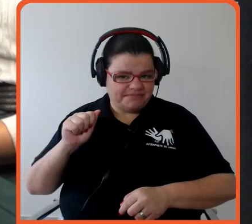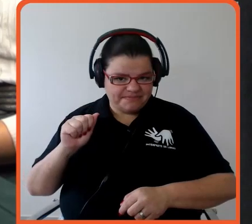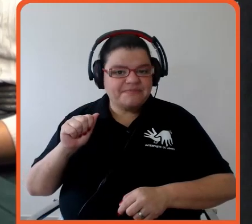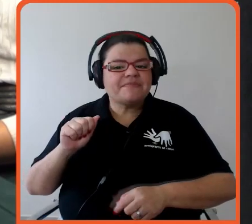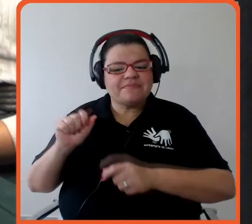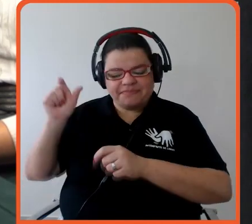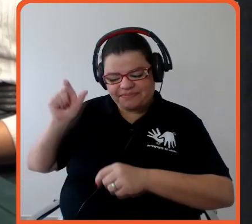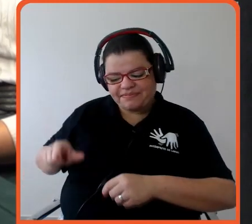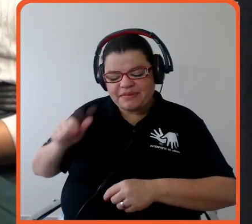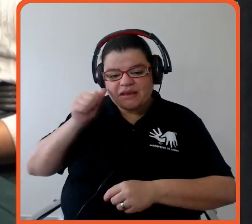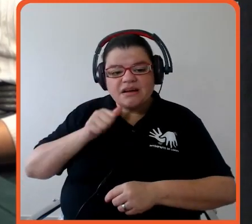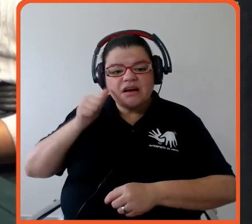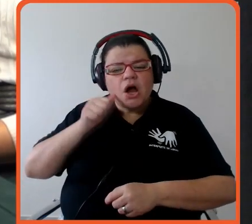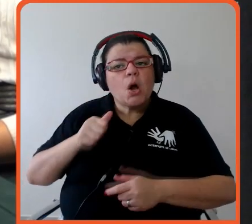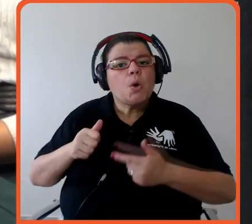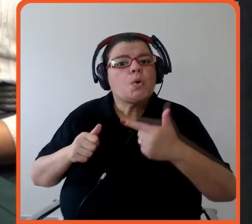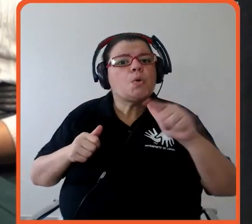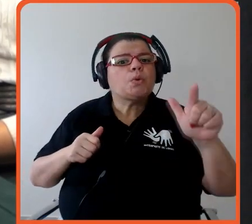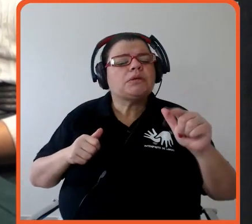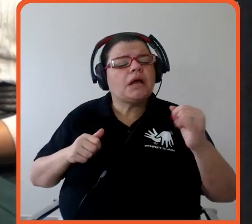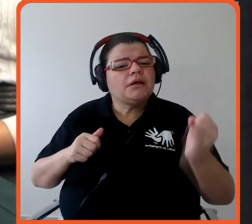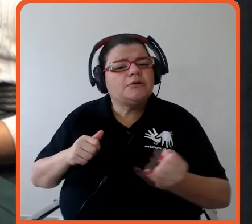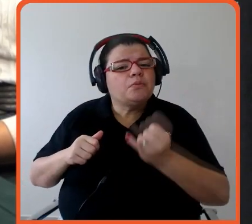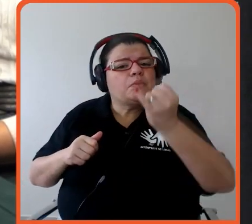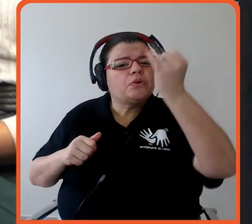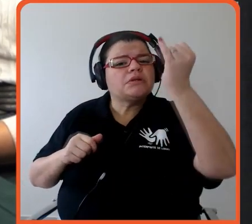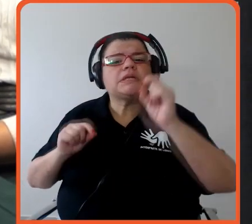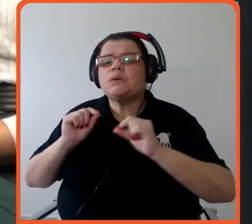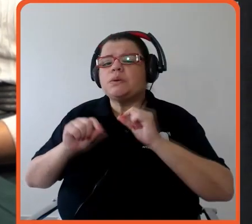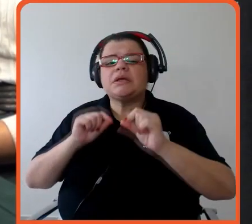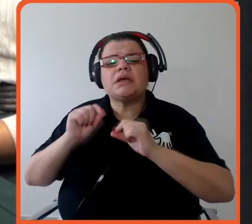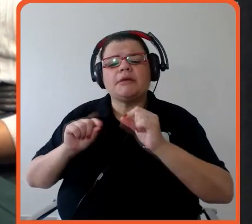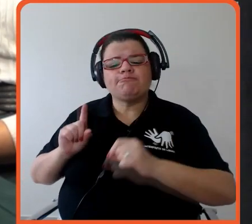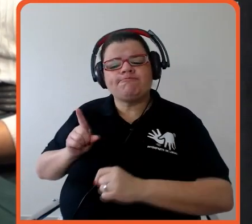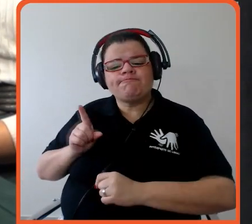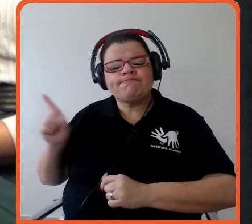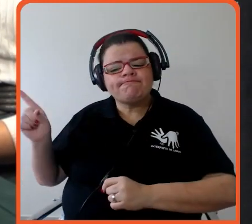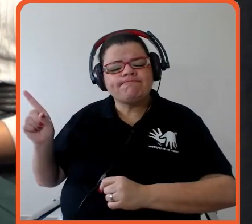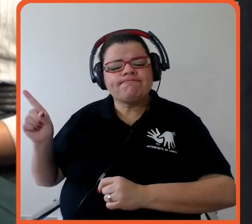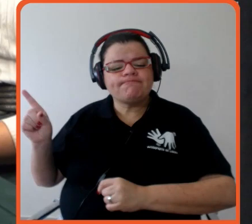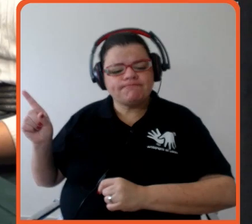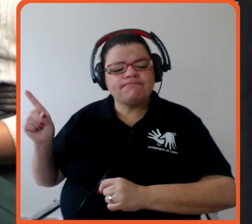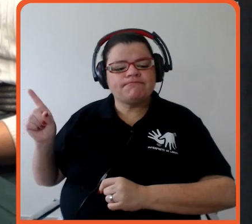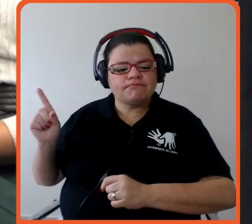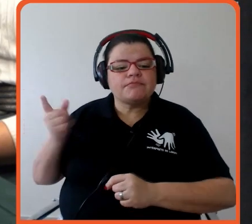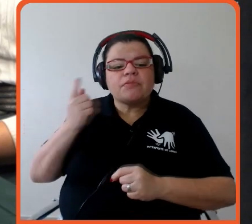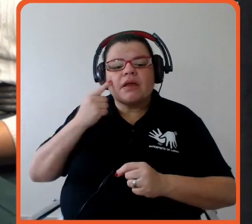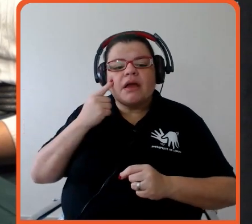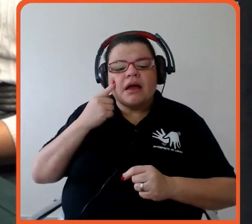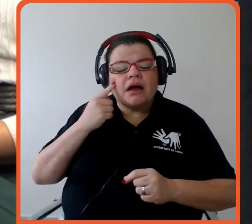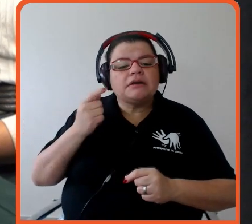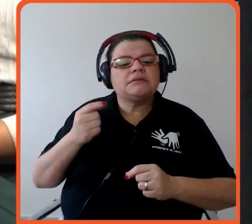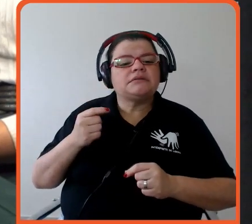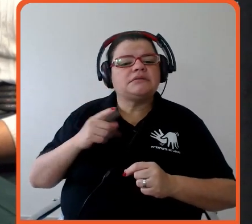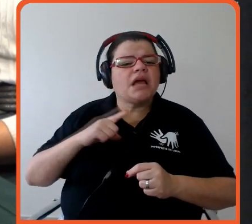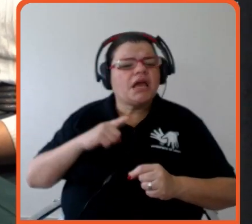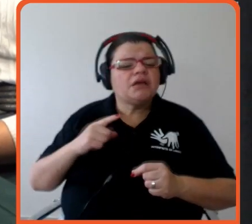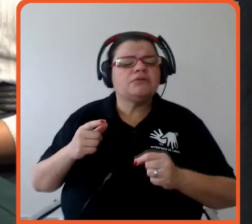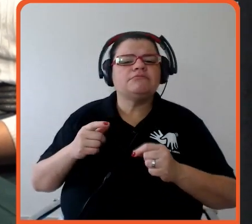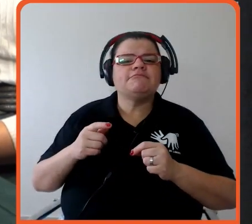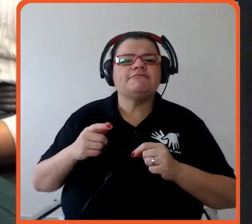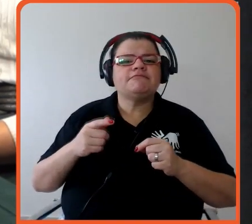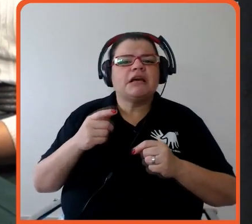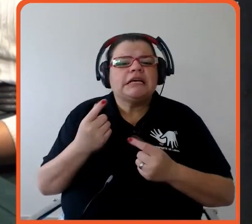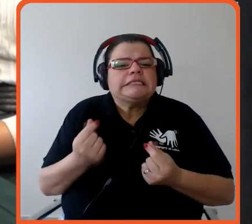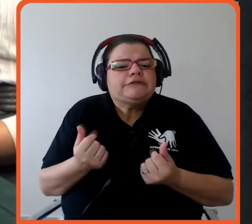coisa super importante ali na COP, sem dúvida nenhuma, foi com relação ao setor financeiro, né, o setor financeiro nunca teve